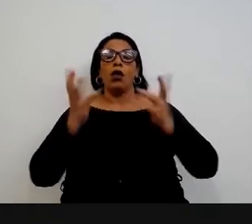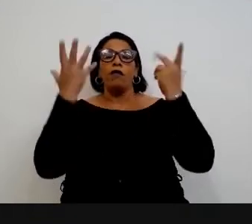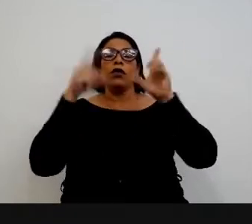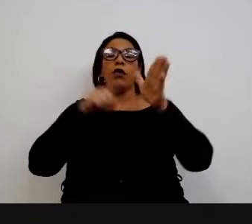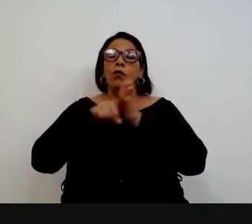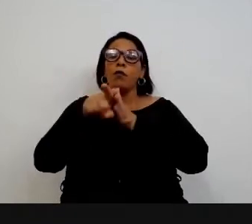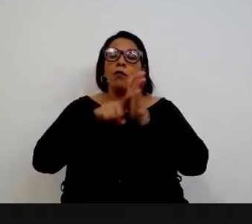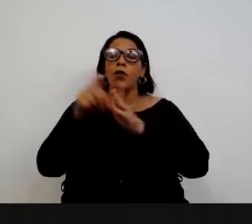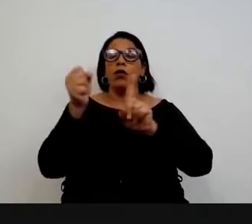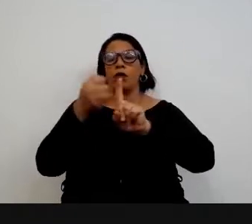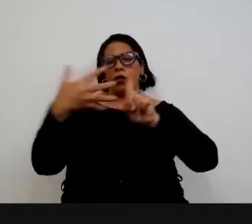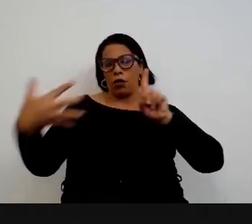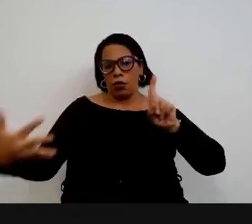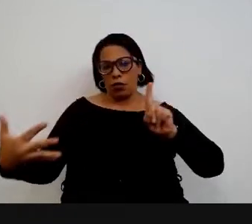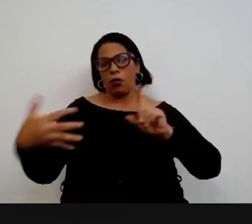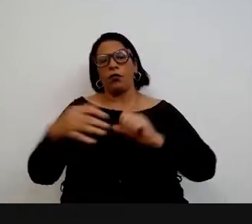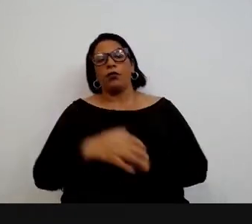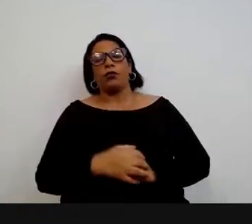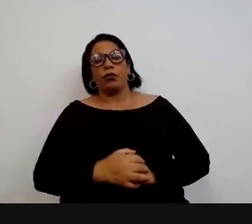pesquisa e extensão.